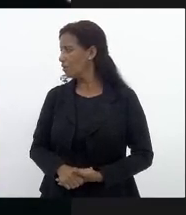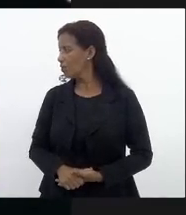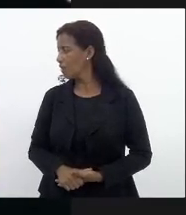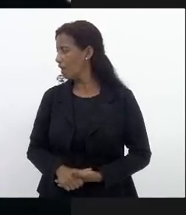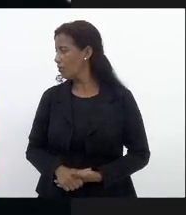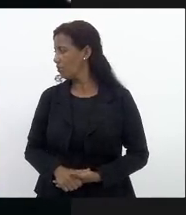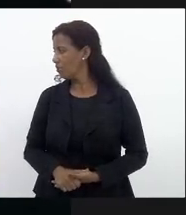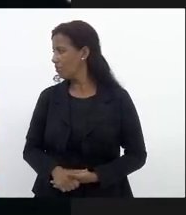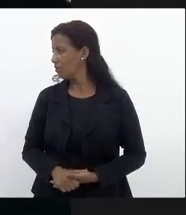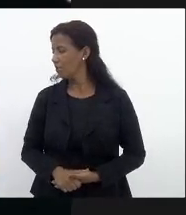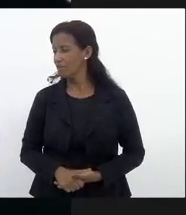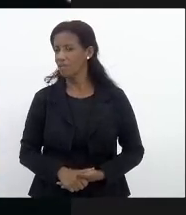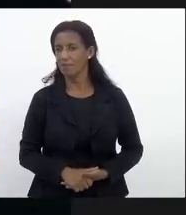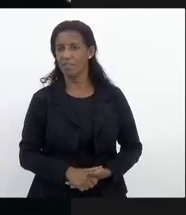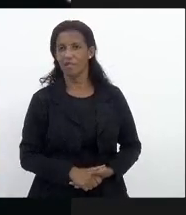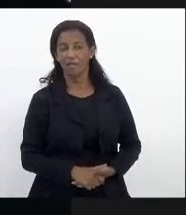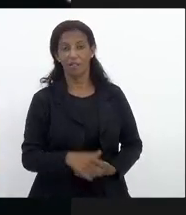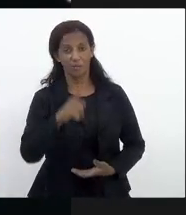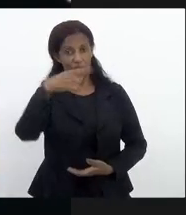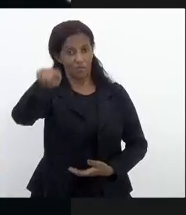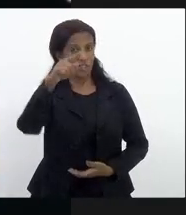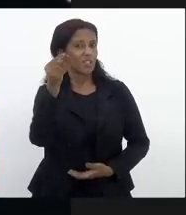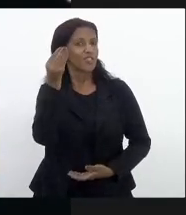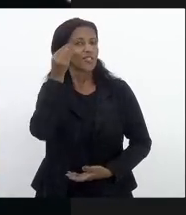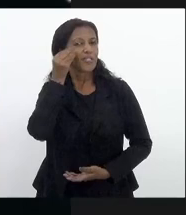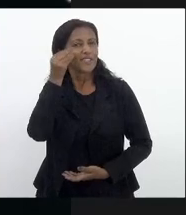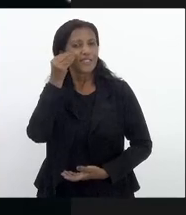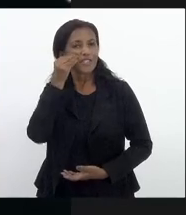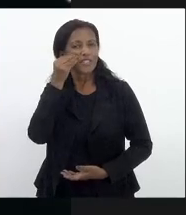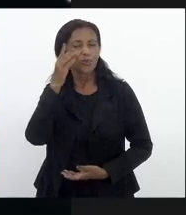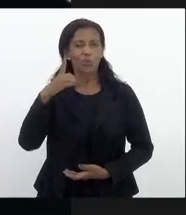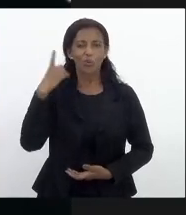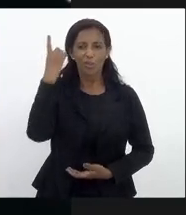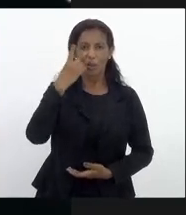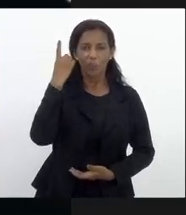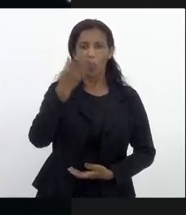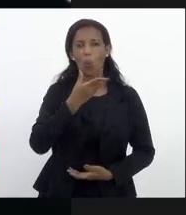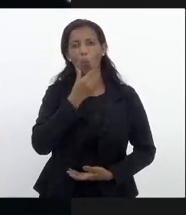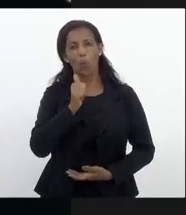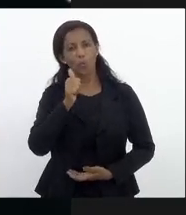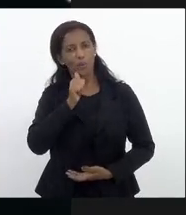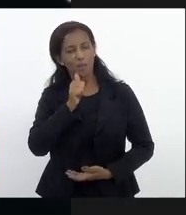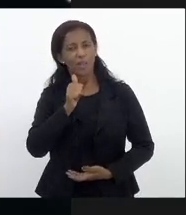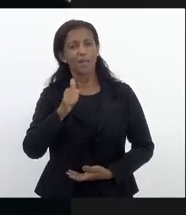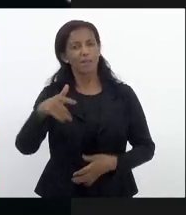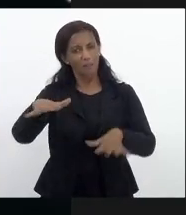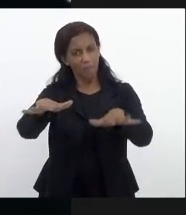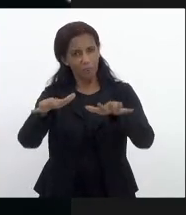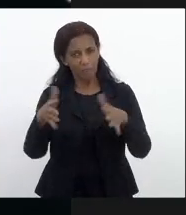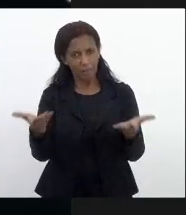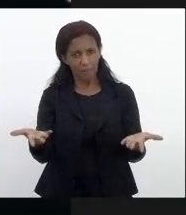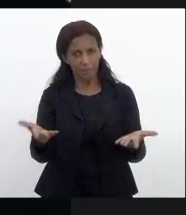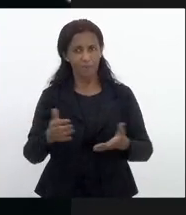todos que estão me assistindo através da TV Alerte todos os deputados deputadas que também estão em plenário